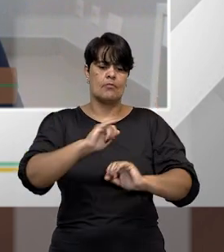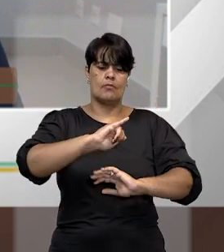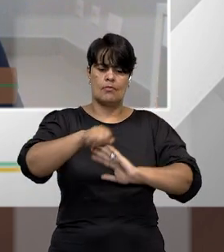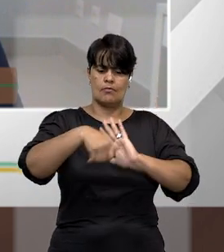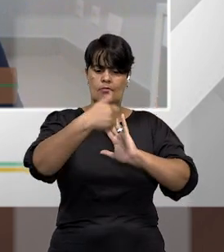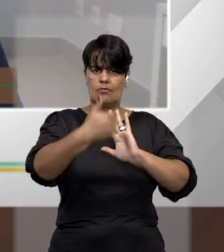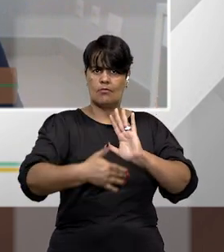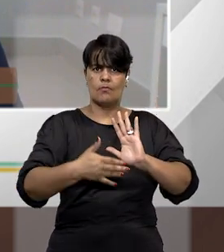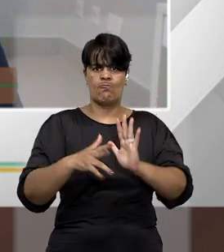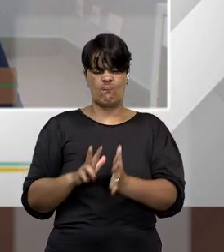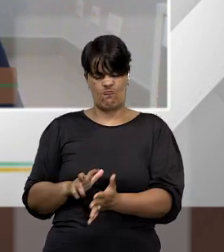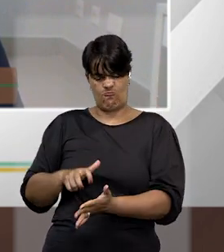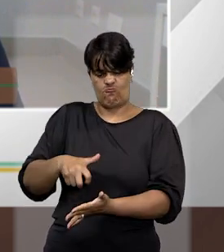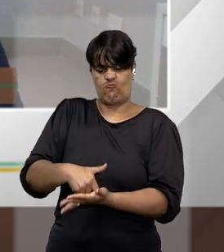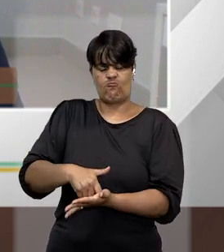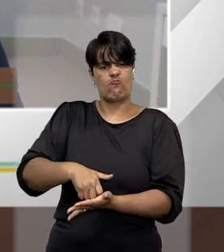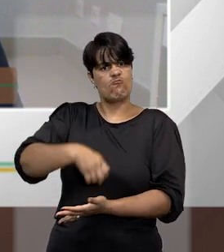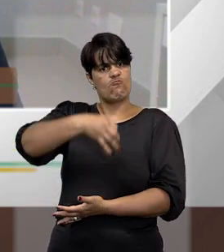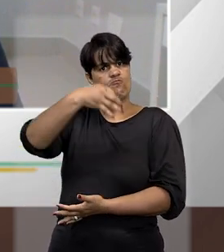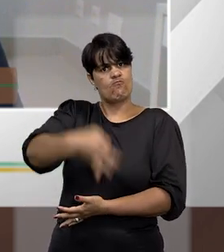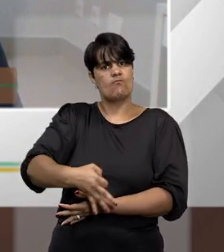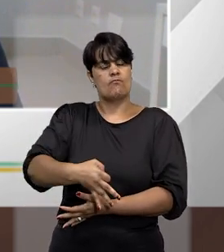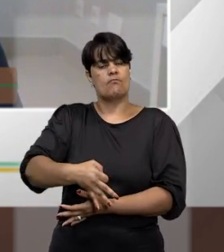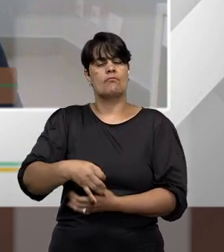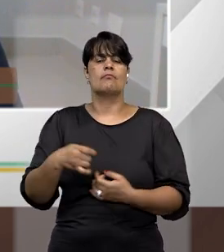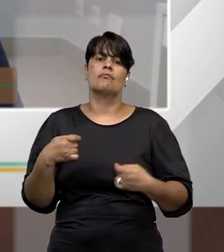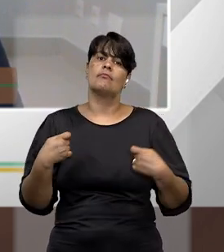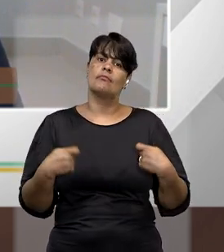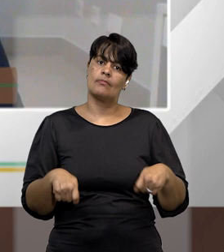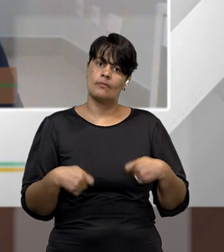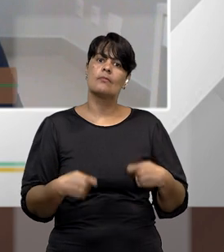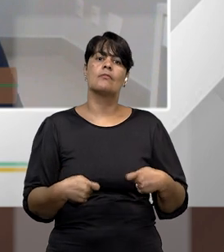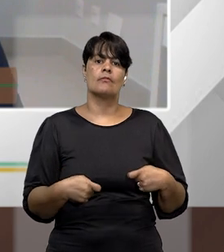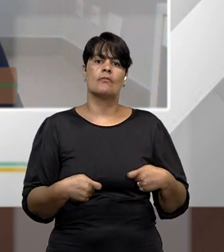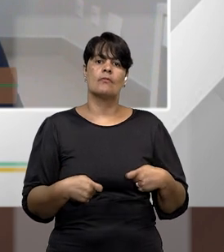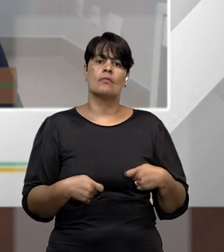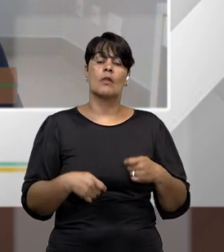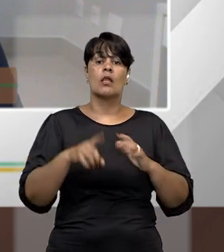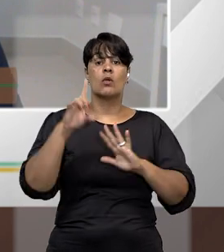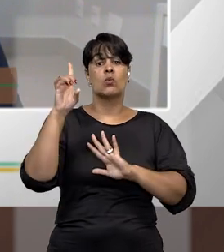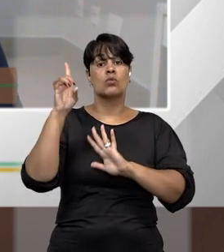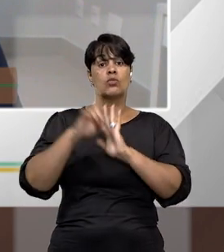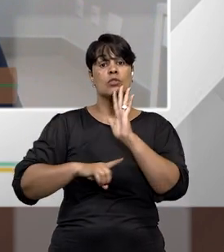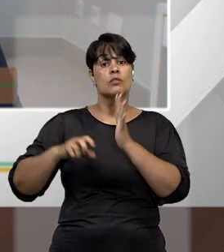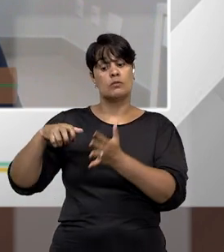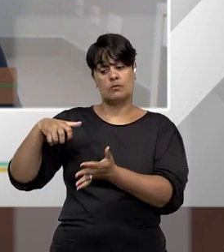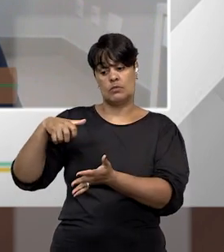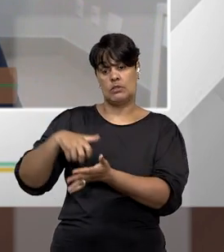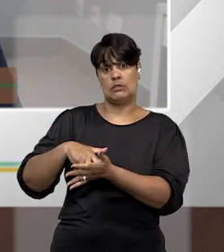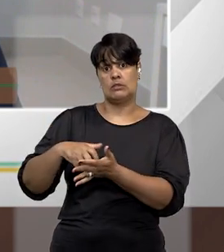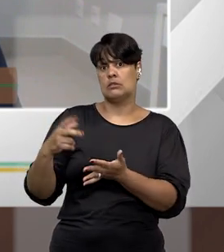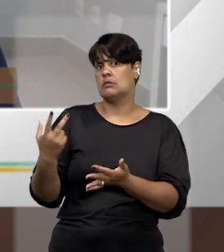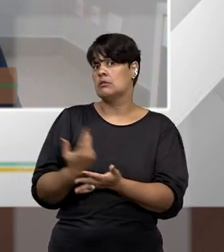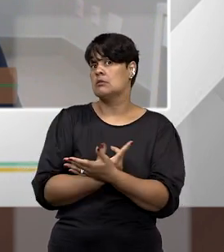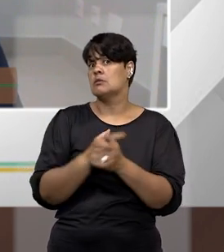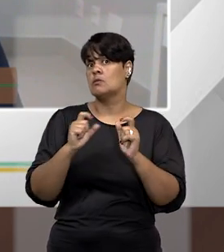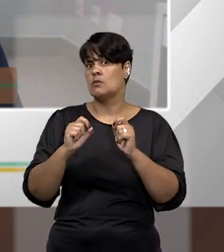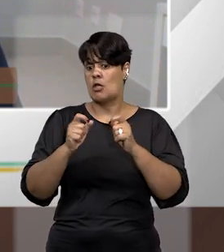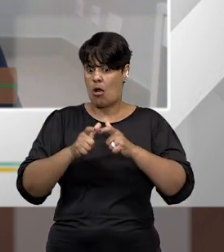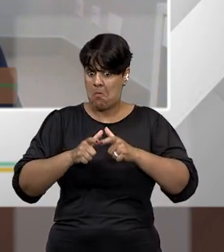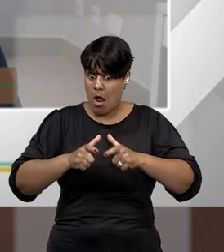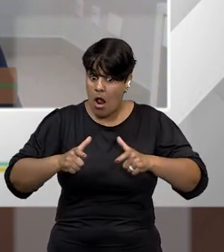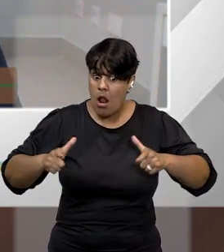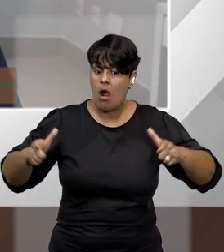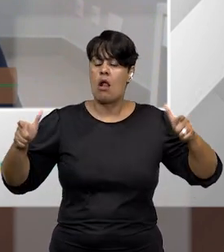de fazer. O direito penal sofreu em nosso mundo moderno uma expansão muito significativa a ponto de ser